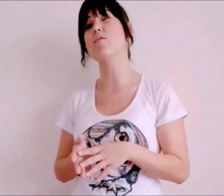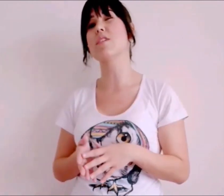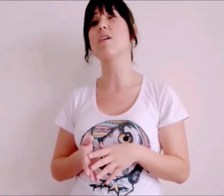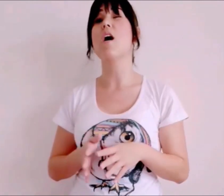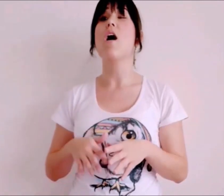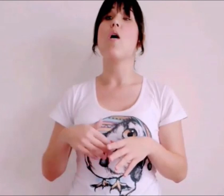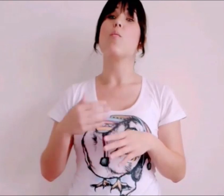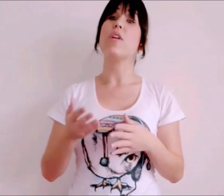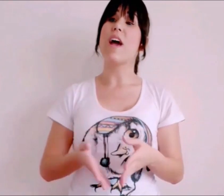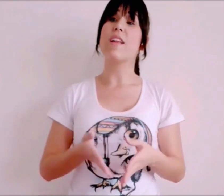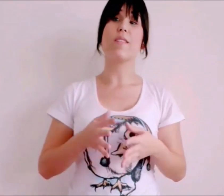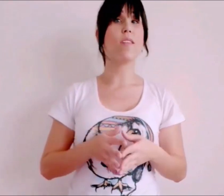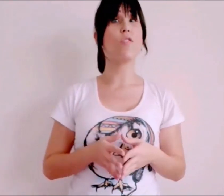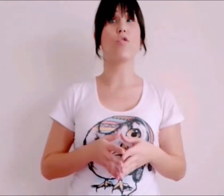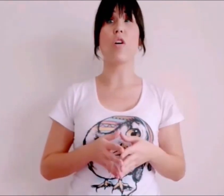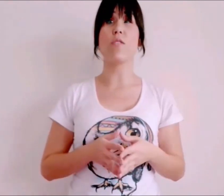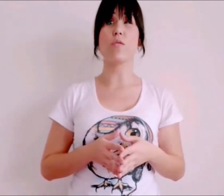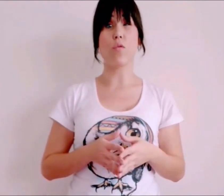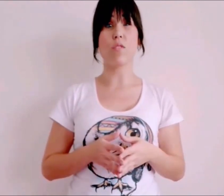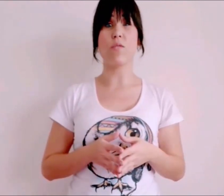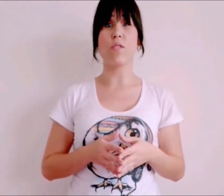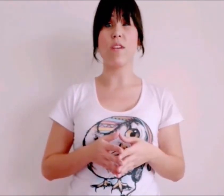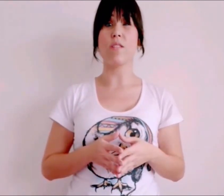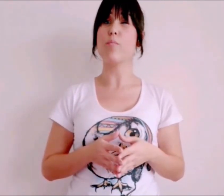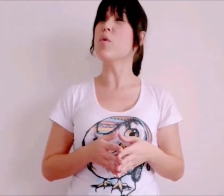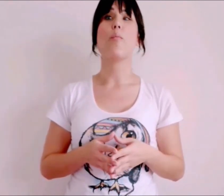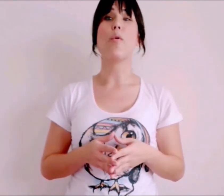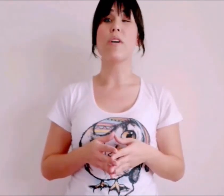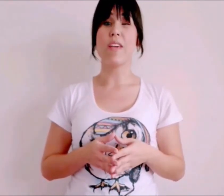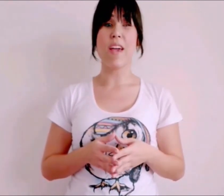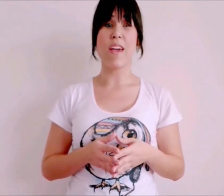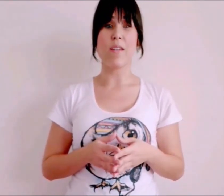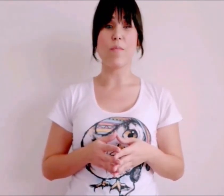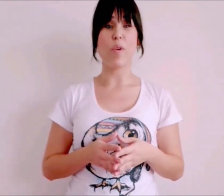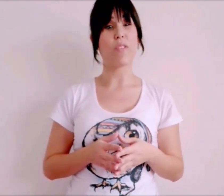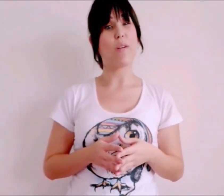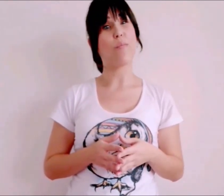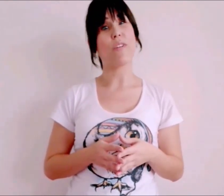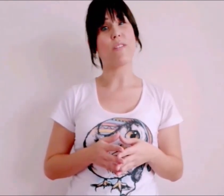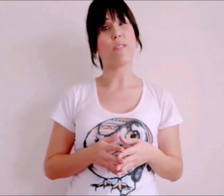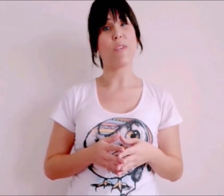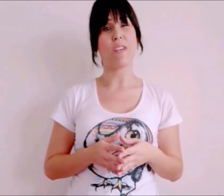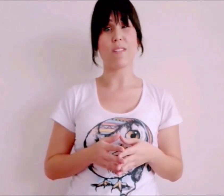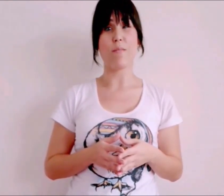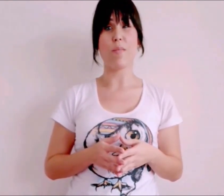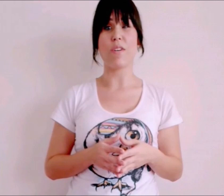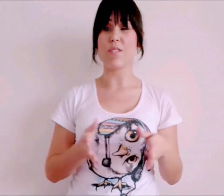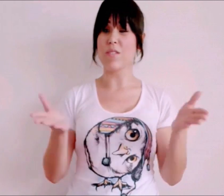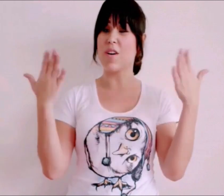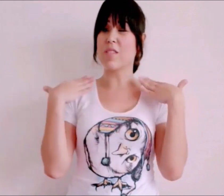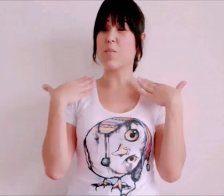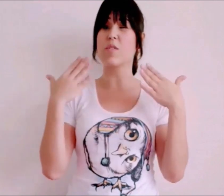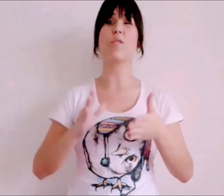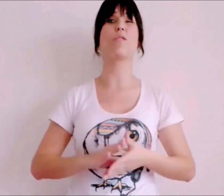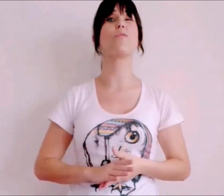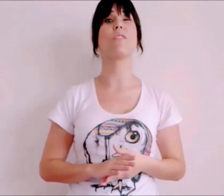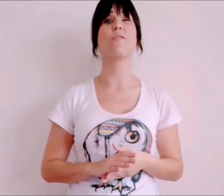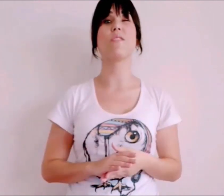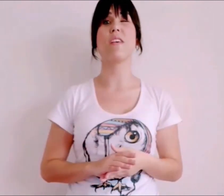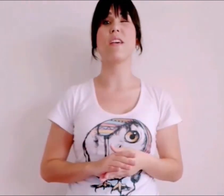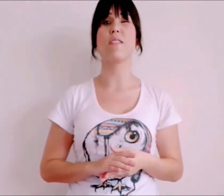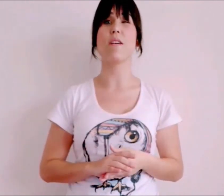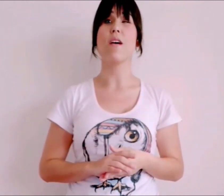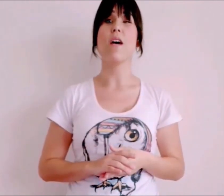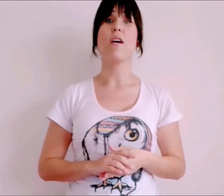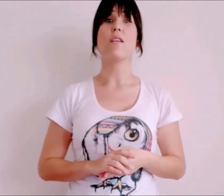violência contra mulheres e jovens com deficiência. Por que, meus amores e minhas amoras, nós, pessoas